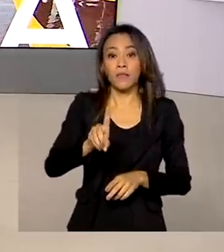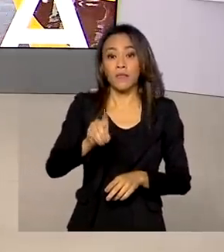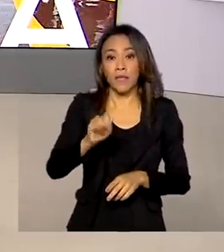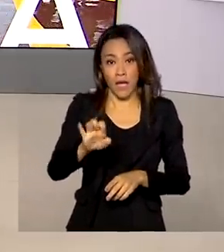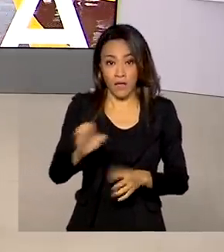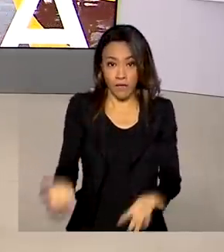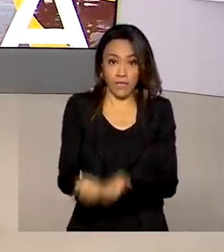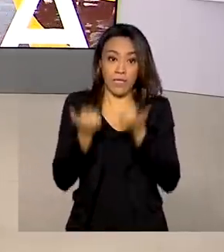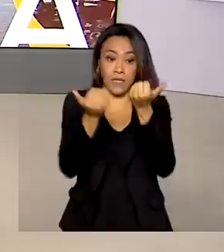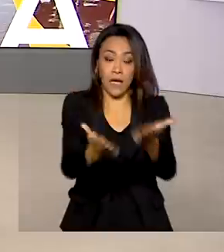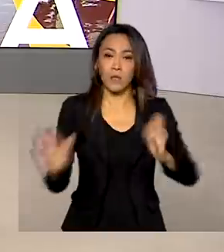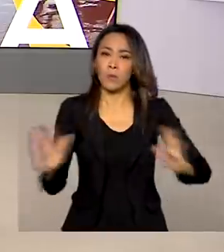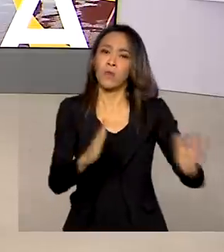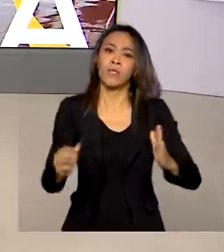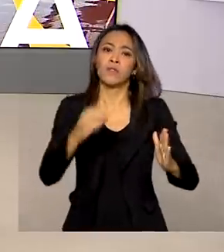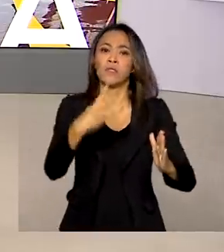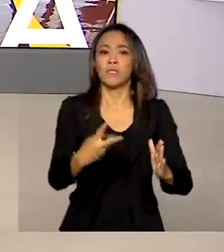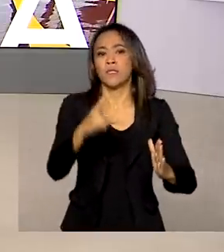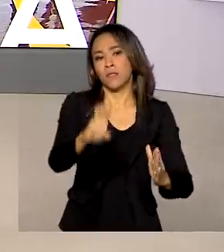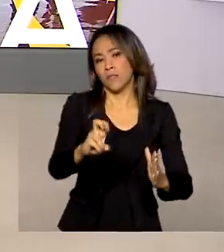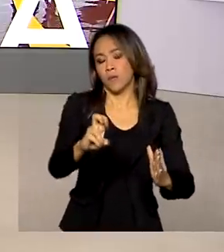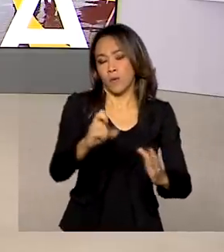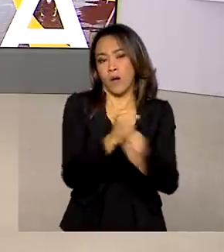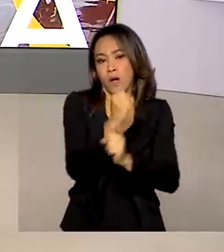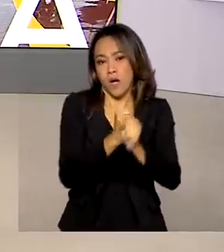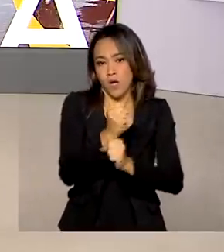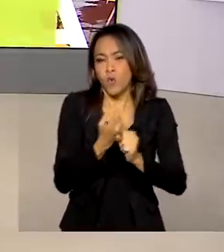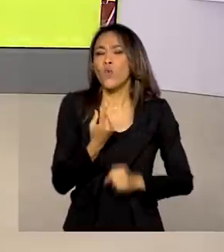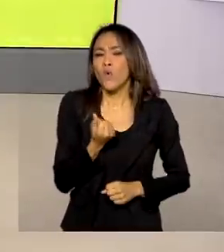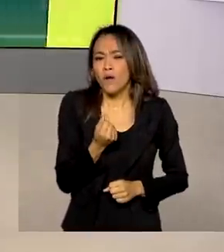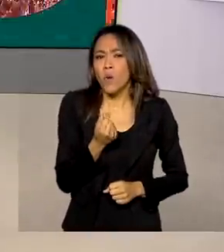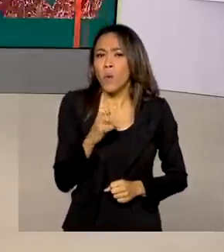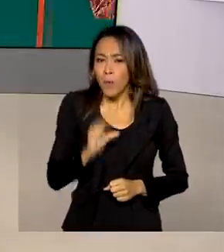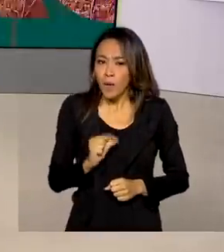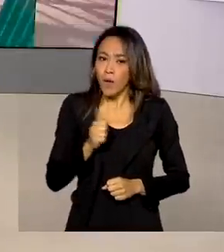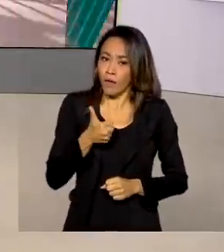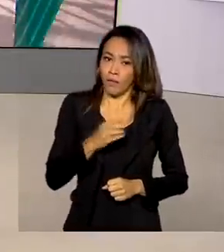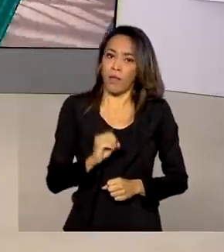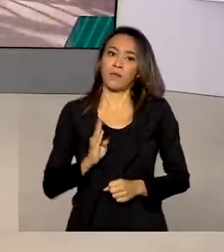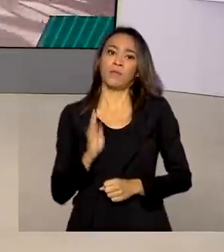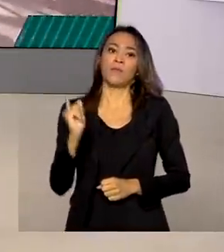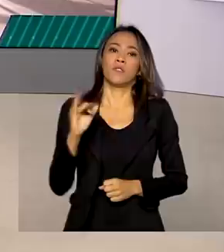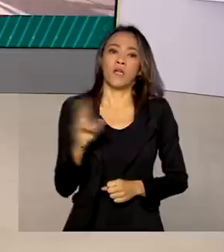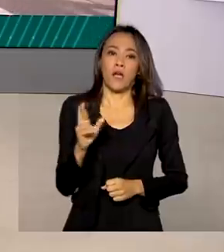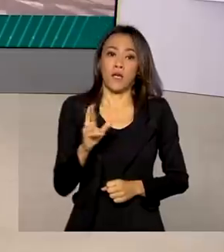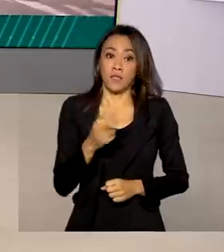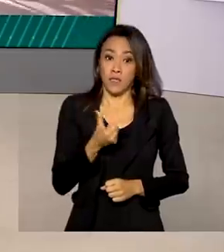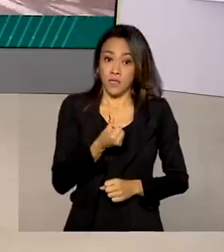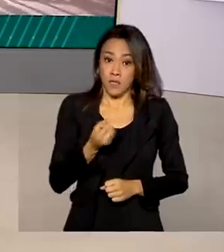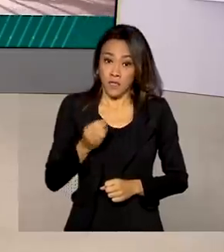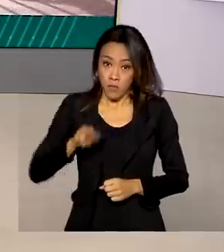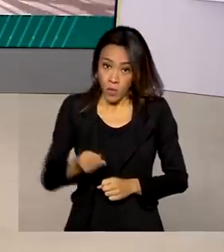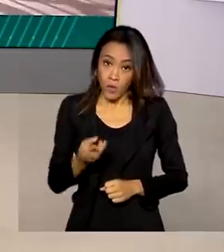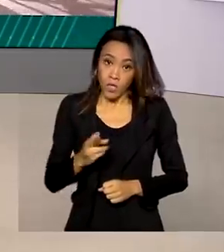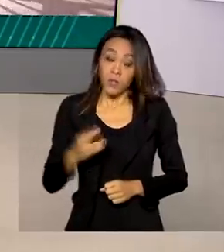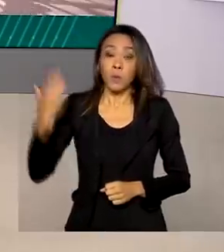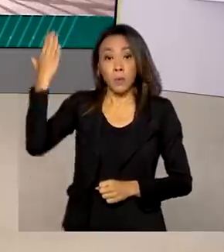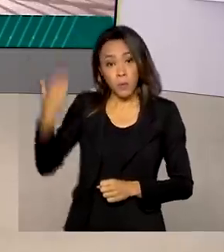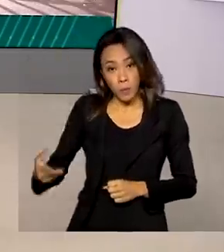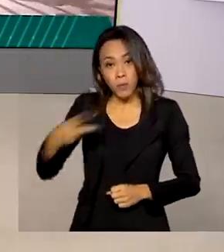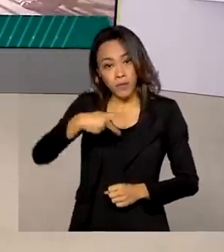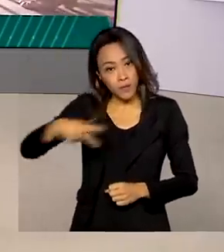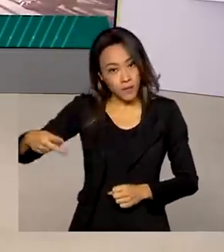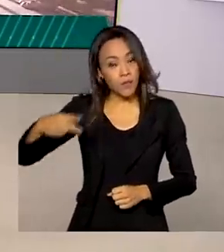35 anos. O valor mínimo é de R$ 10,6 bilhões. O presidente Jair Bolsonaro vai hoje a São Paulo